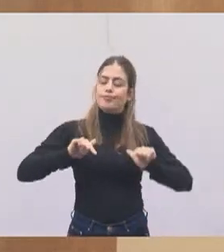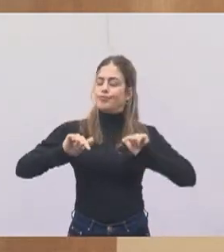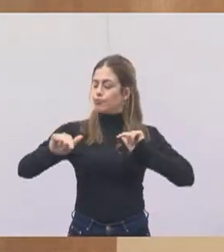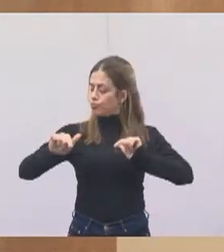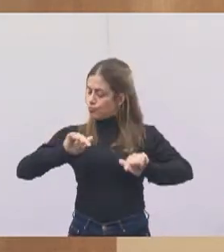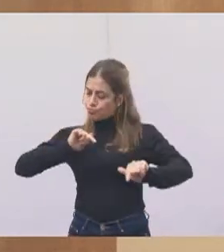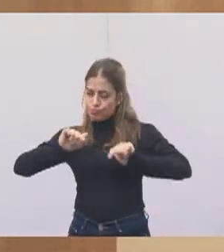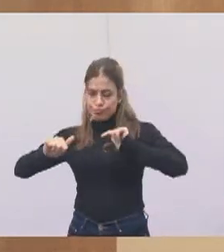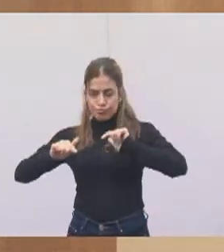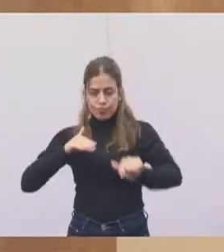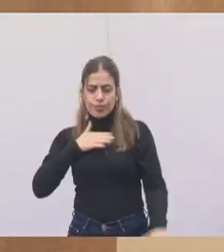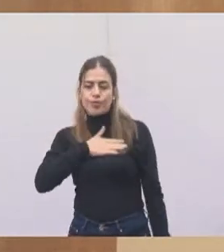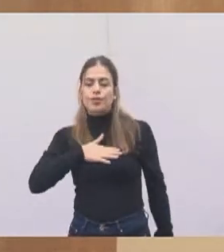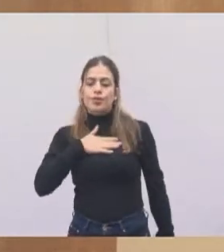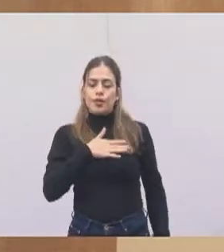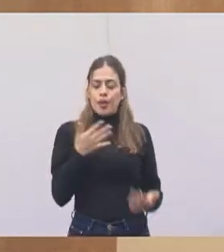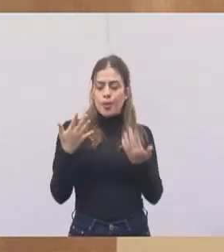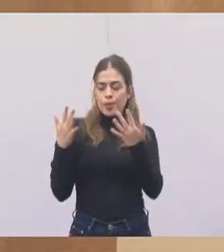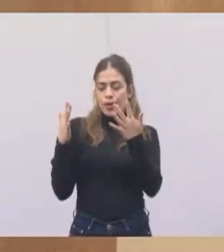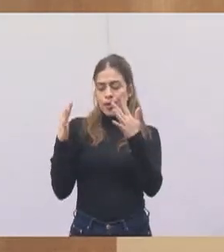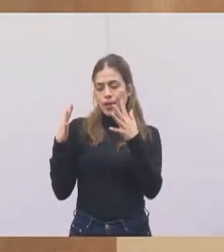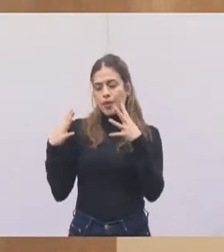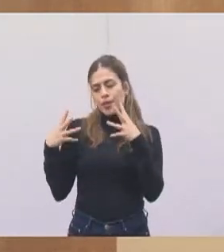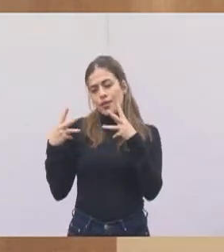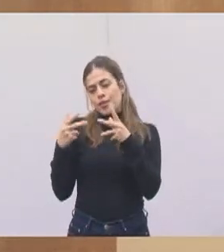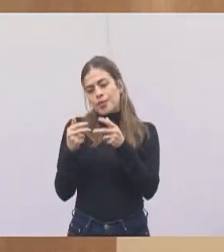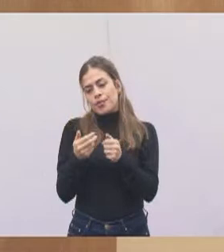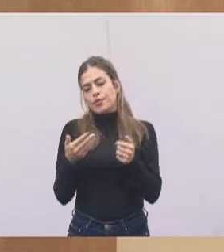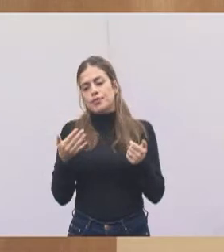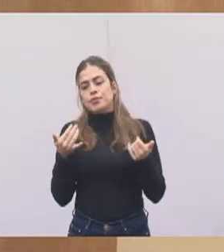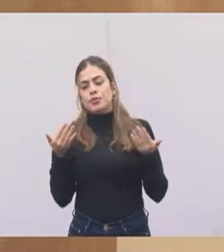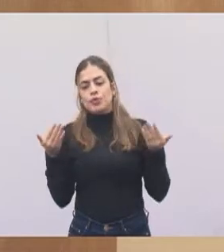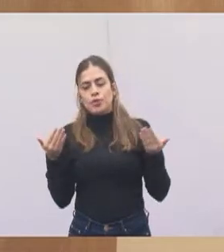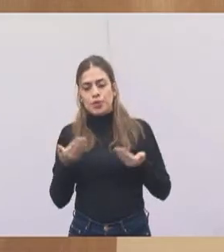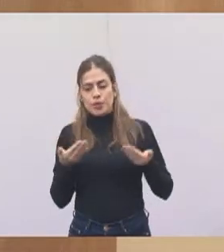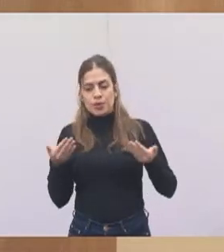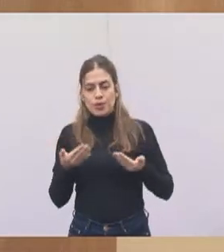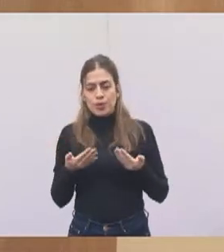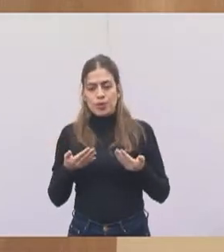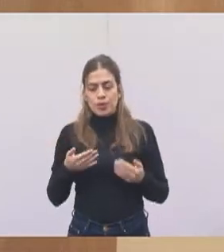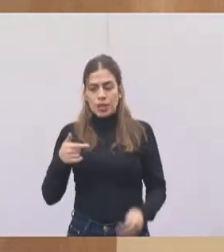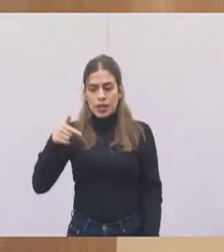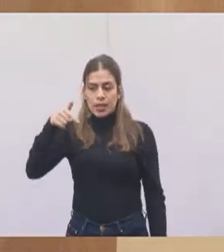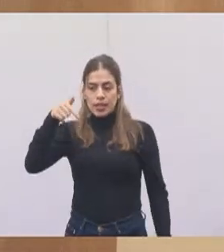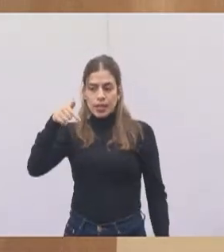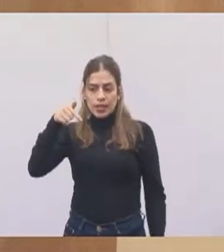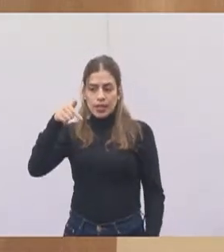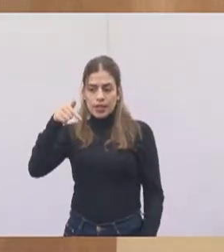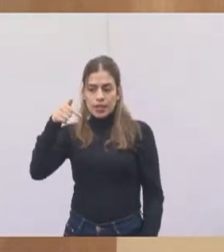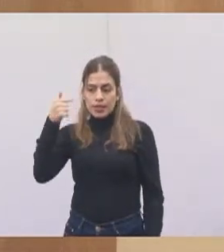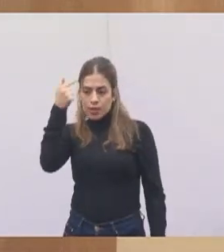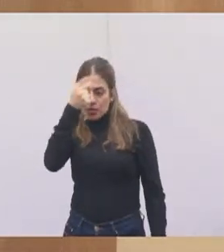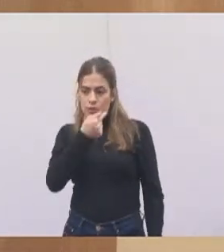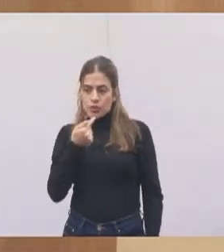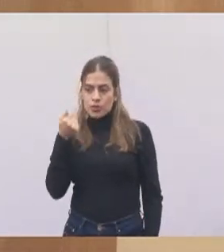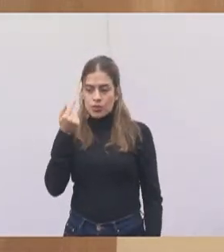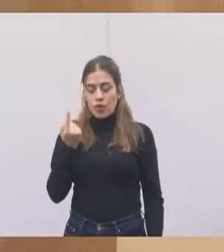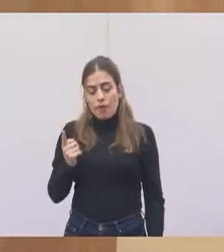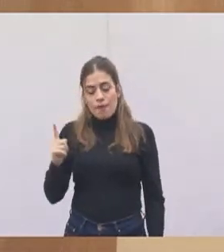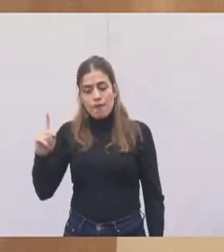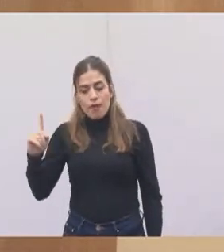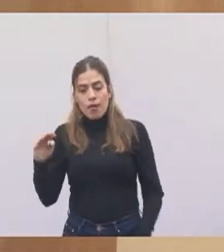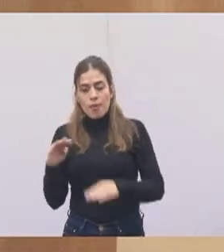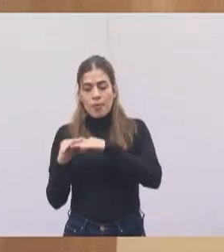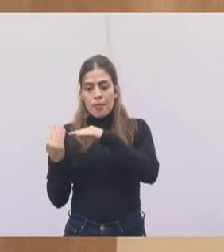gostamos disso. Então, parabéns a todos e hoje dizer que hoje nós vamos estar às 19h, lá no Bandeira Branca,